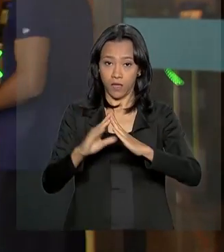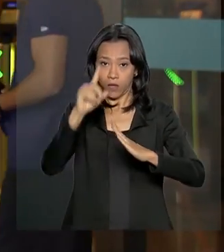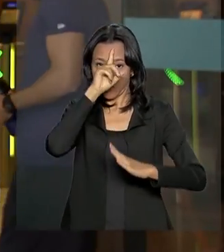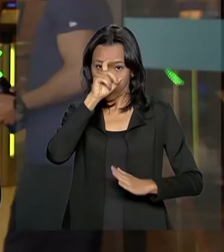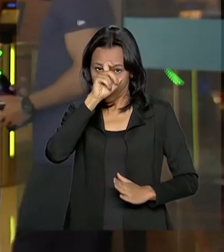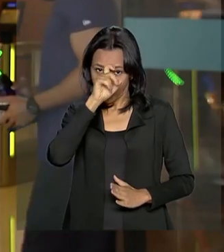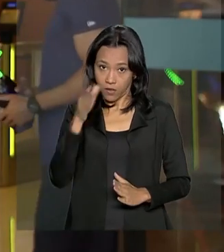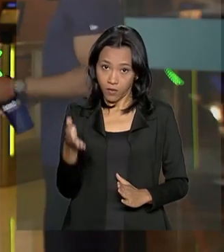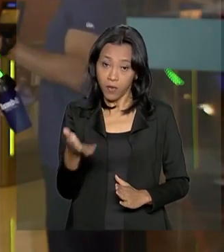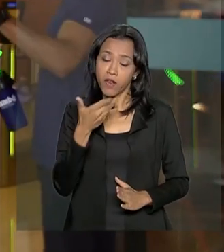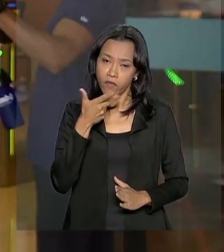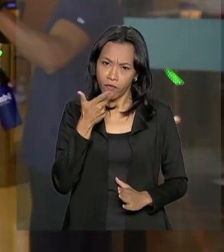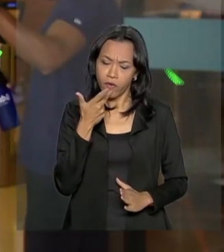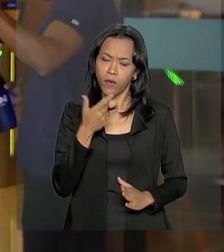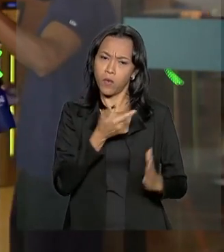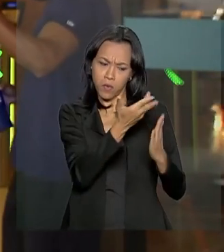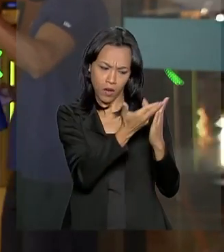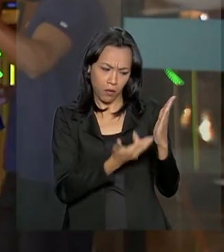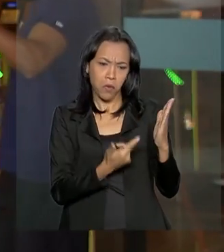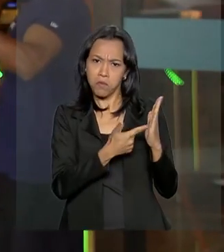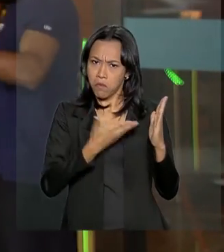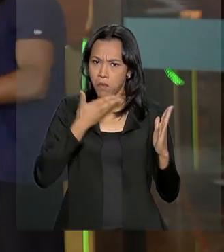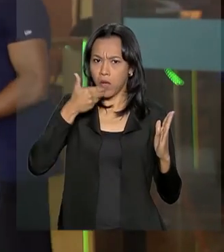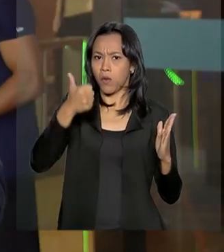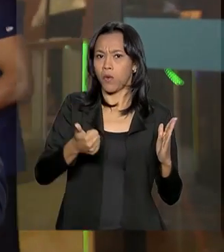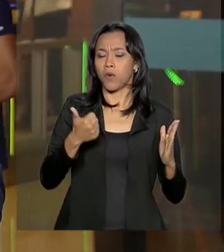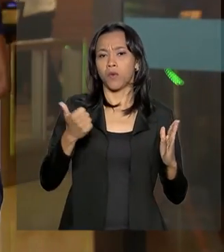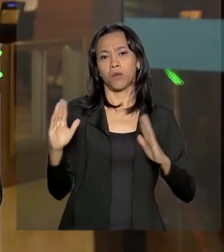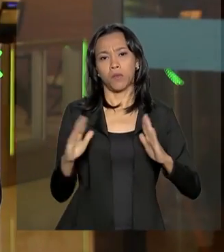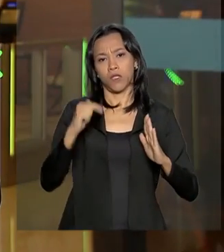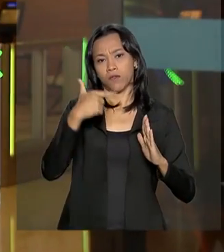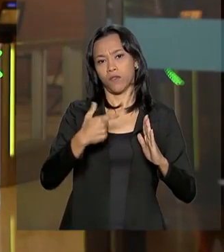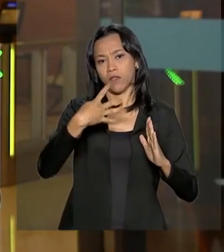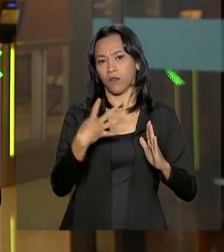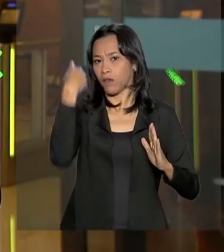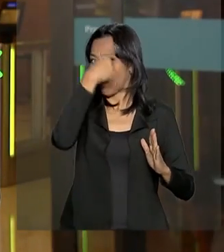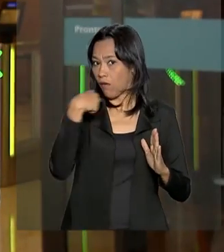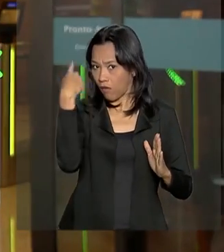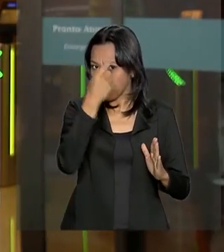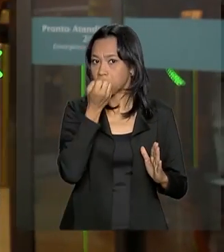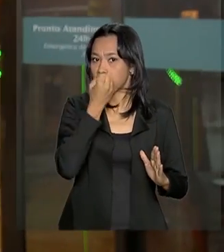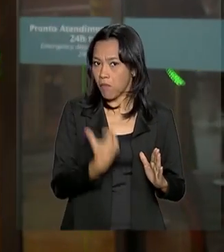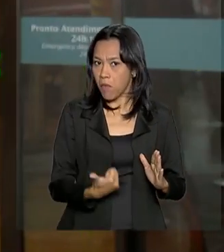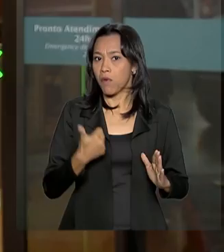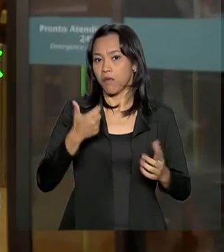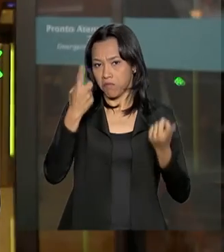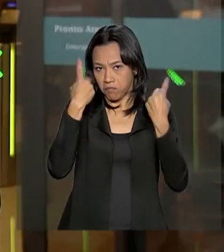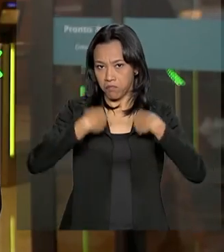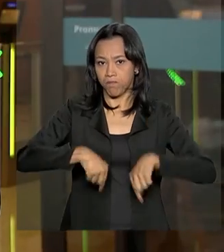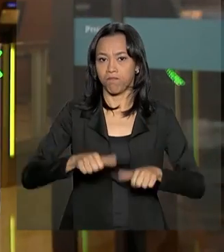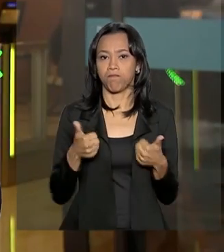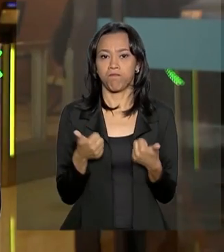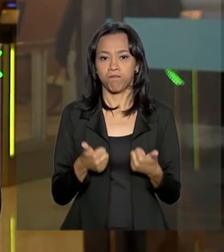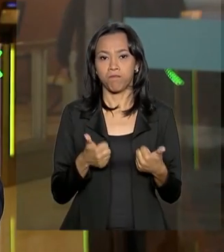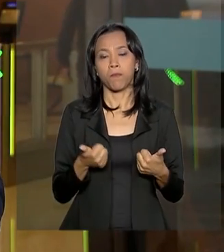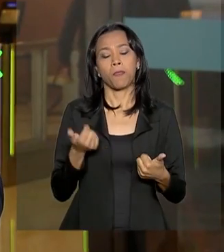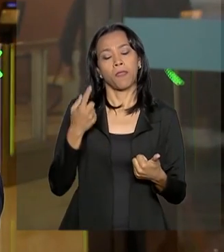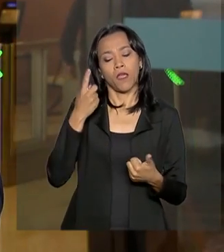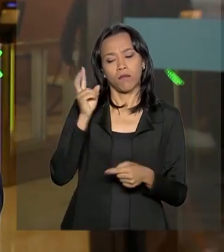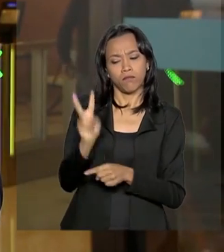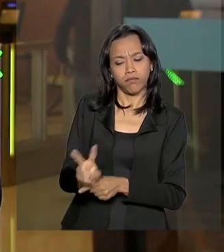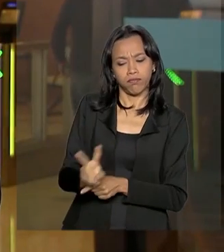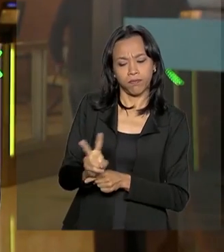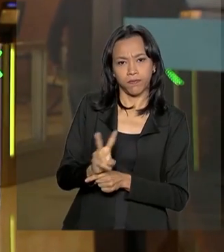informa que ele teve melhora nas últimas 24 horas. Ele passou a ser monitorado